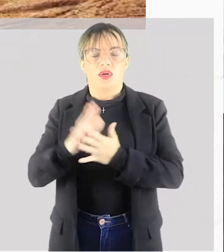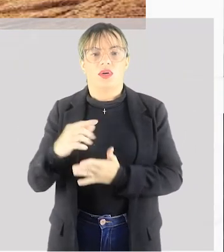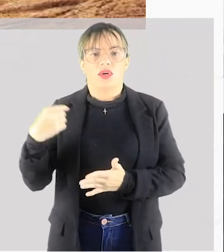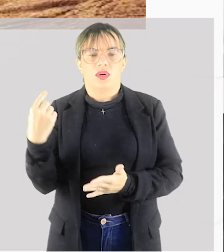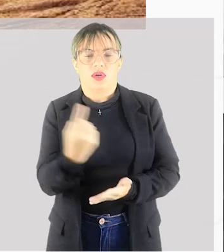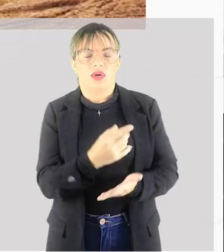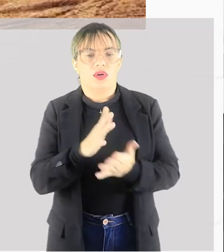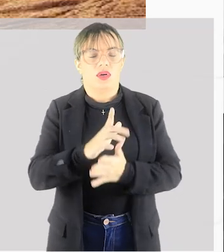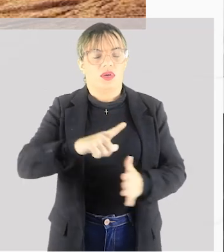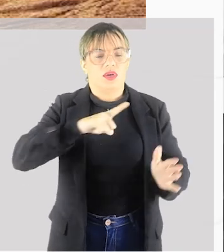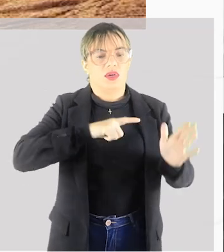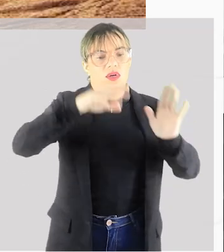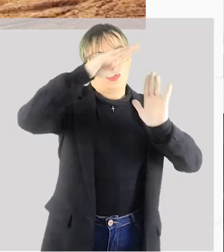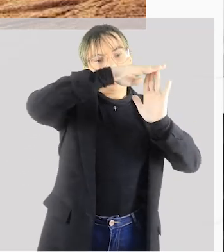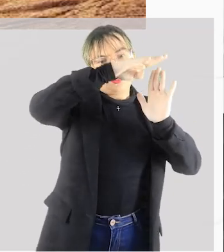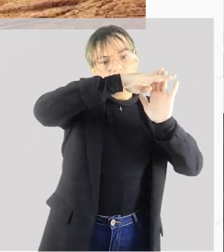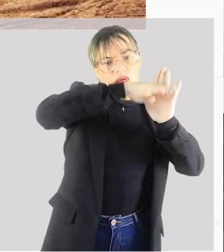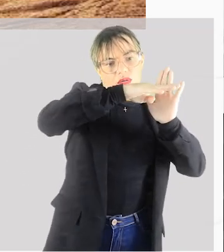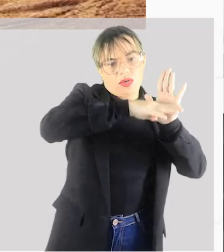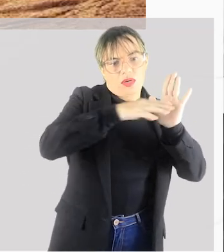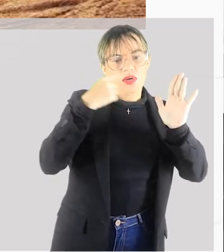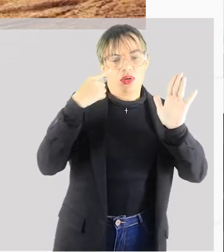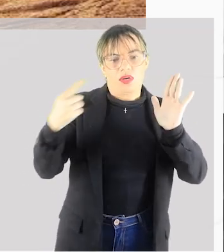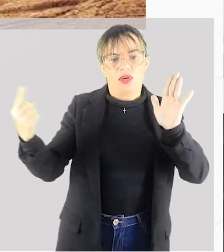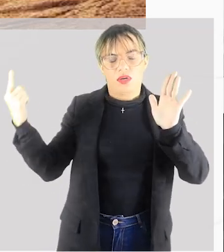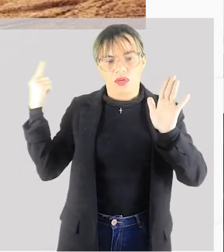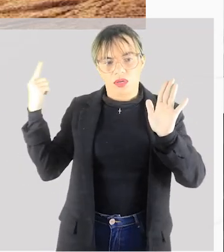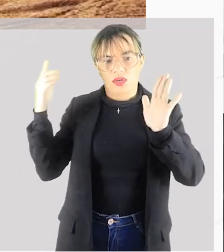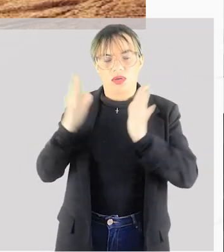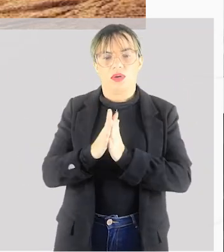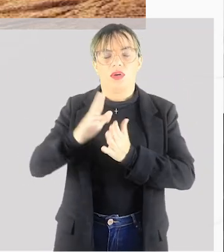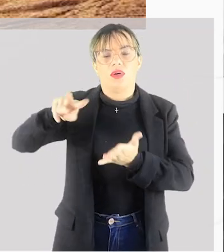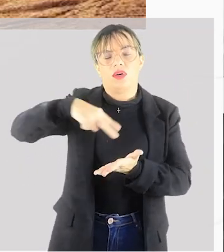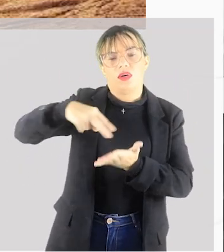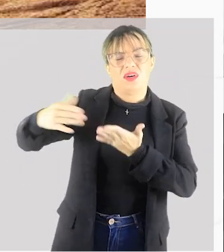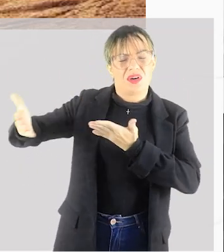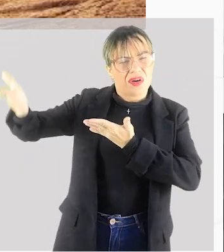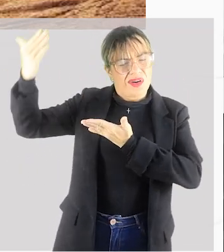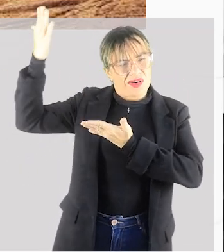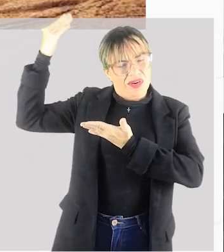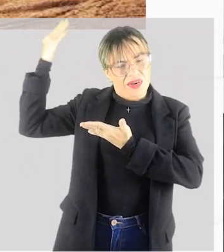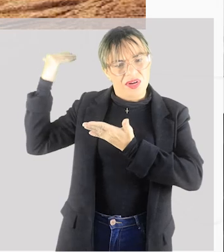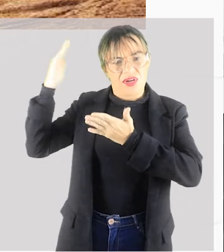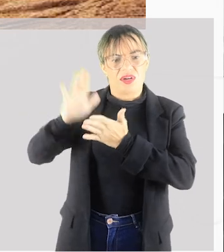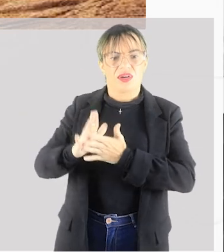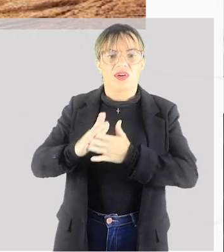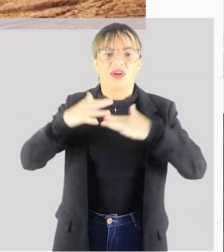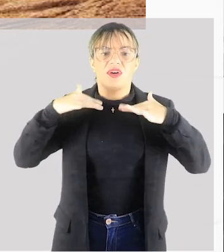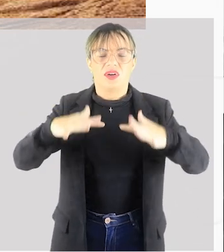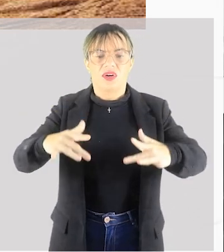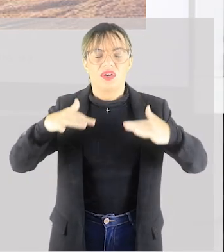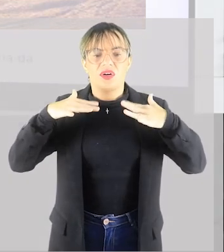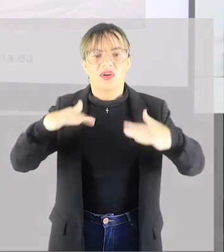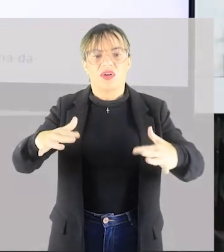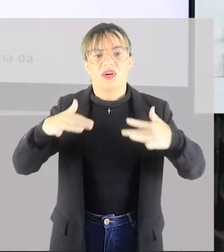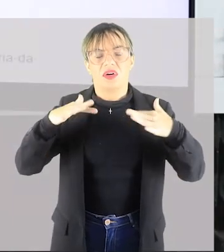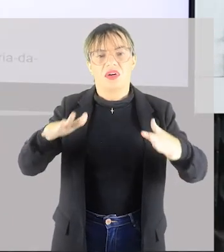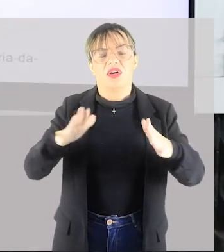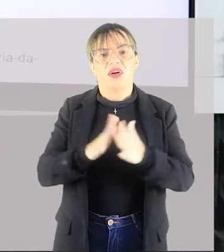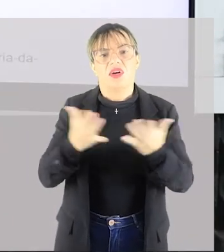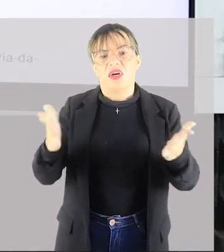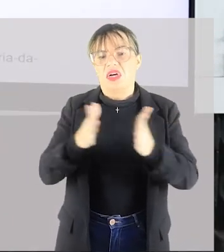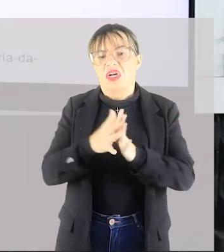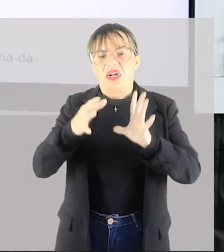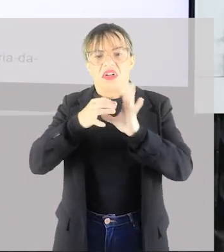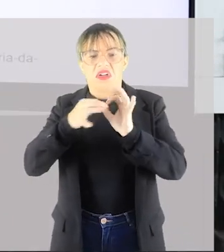classificações onde elas são as danças primitivas, onde os movimentos eram espontâneos, naturais,